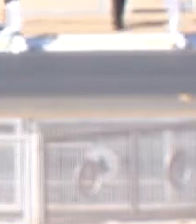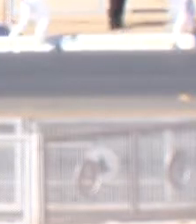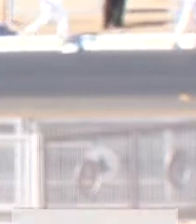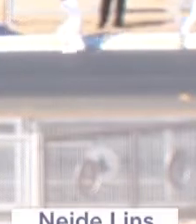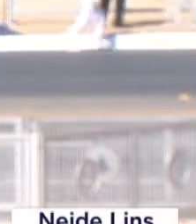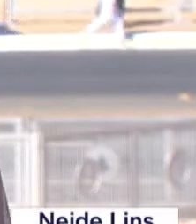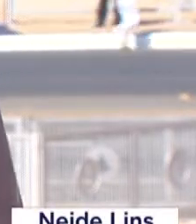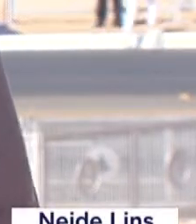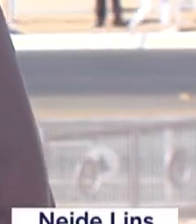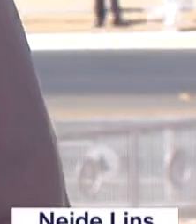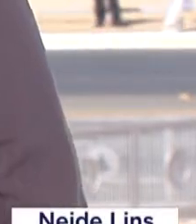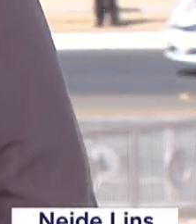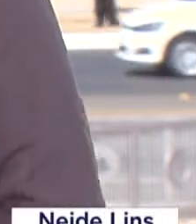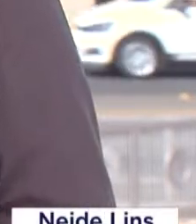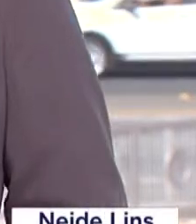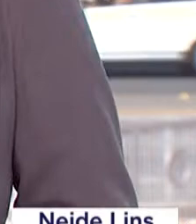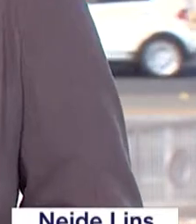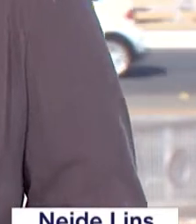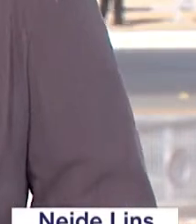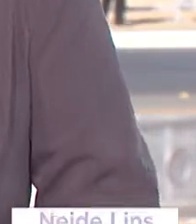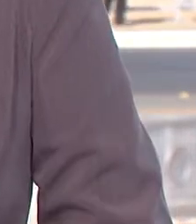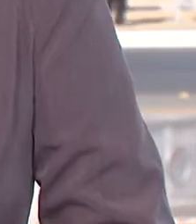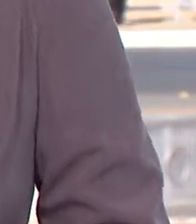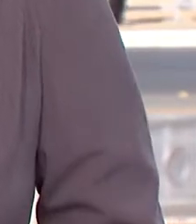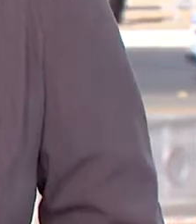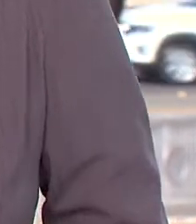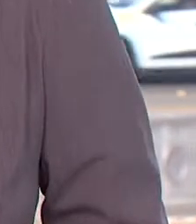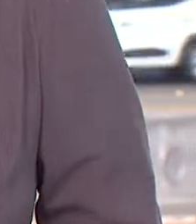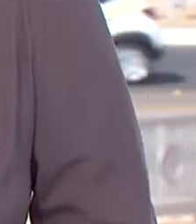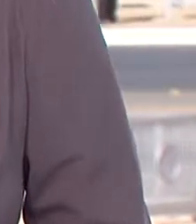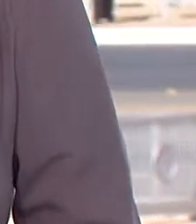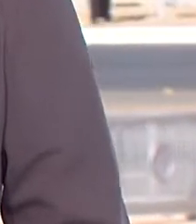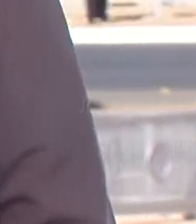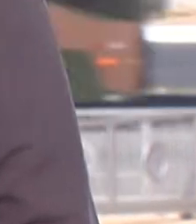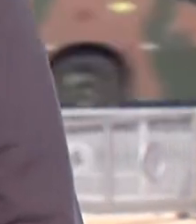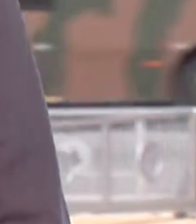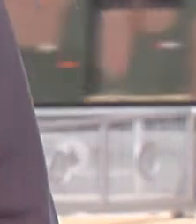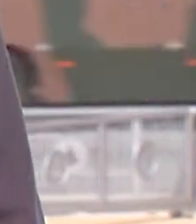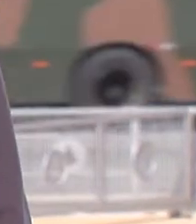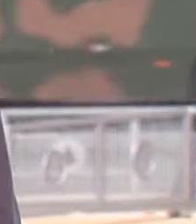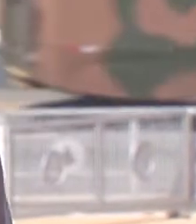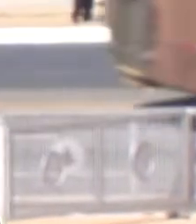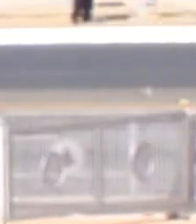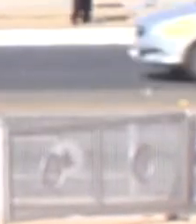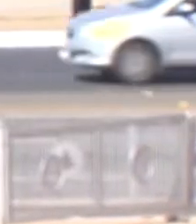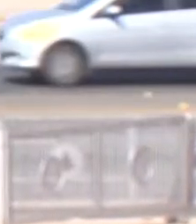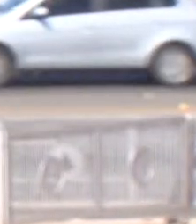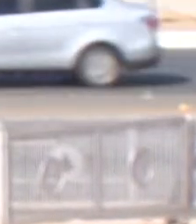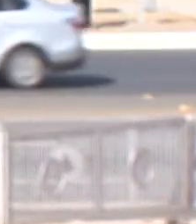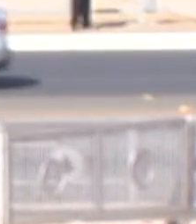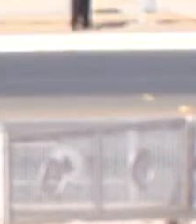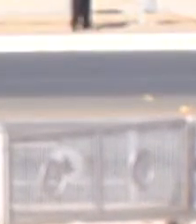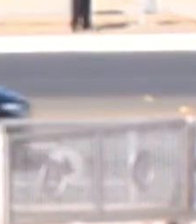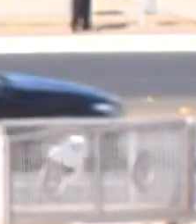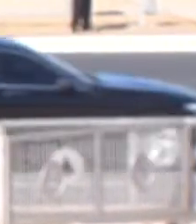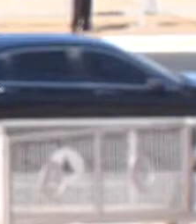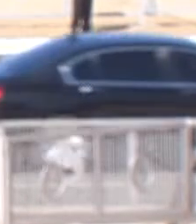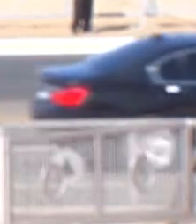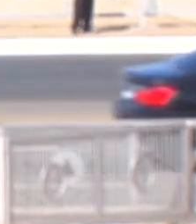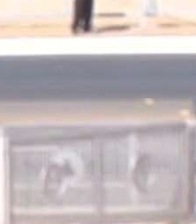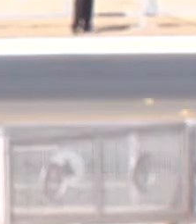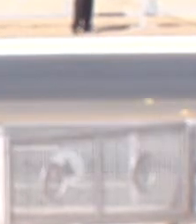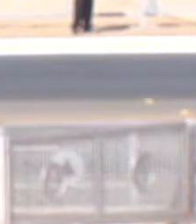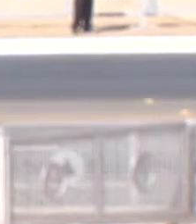Olá, bom dia, sou Mara Kenupi, falo direto de Brasília, aqui do Palácio do Planalto, porque hoje